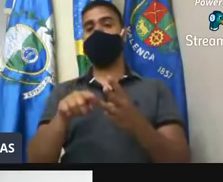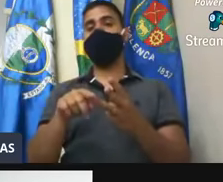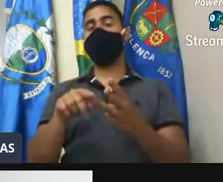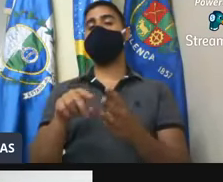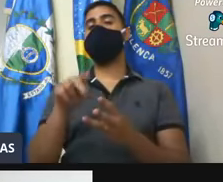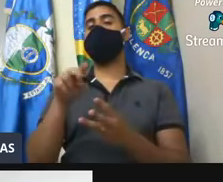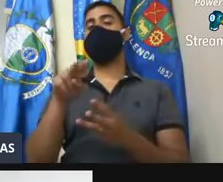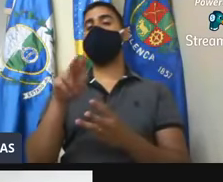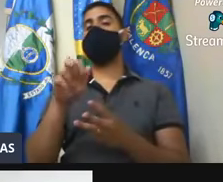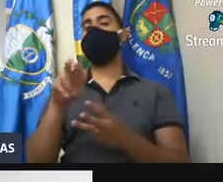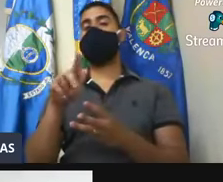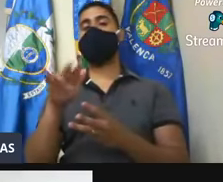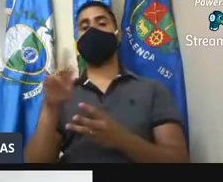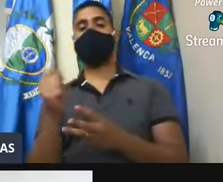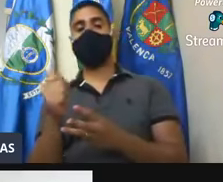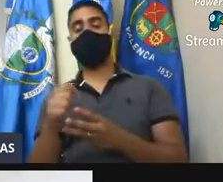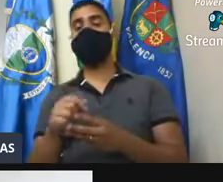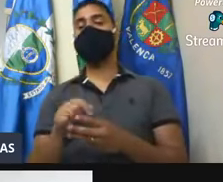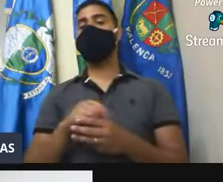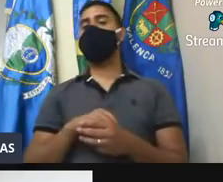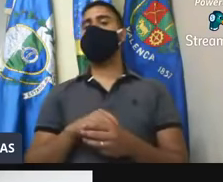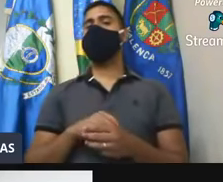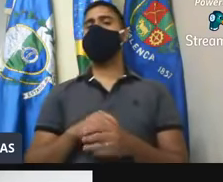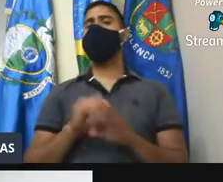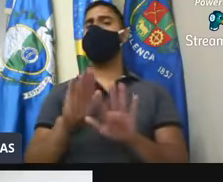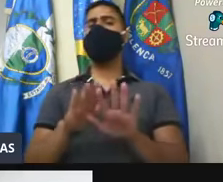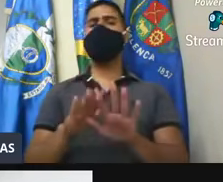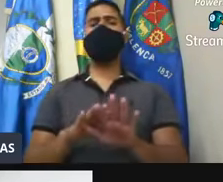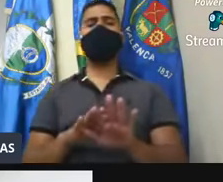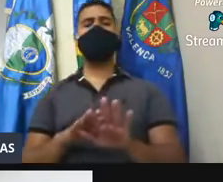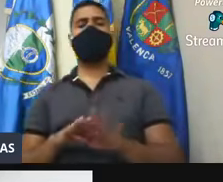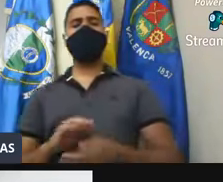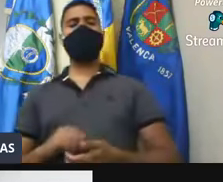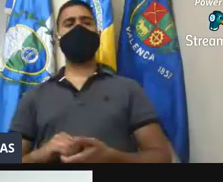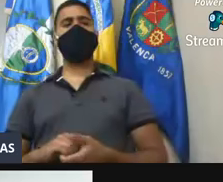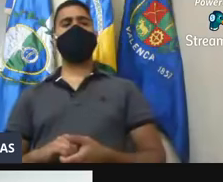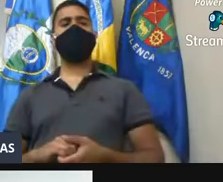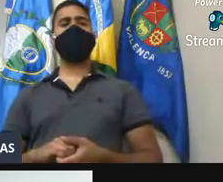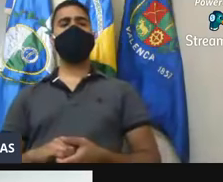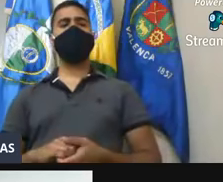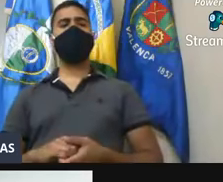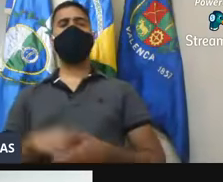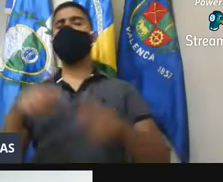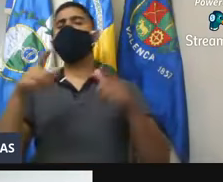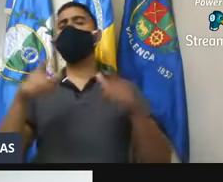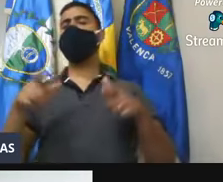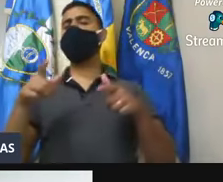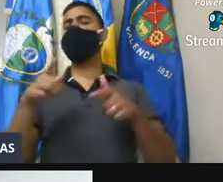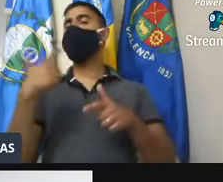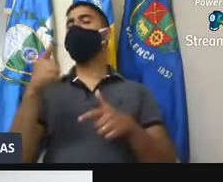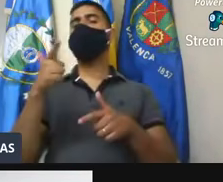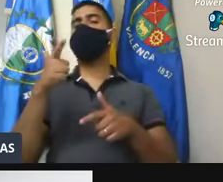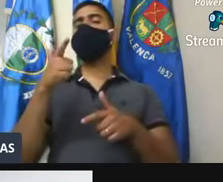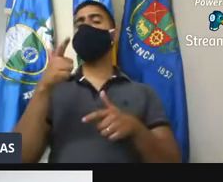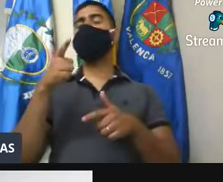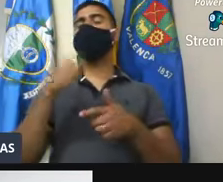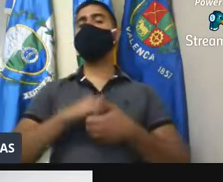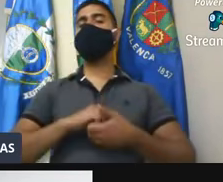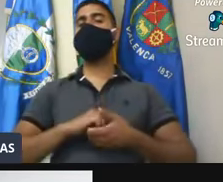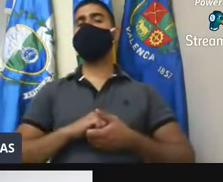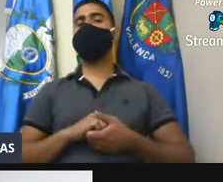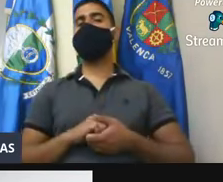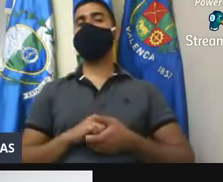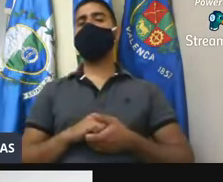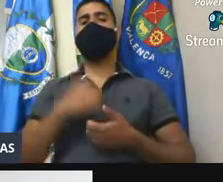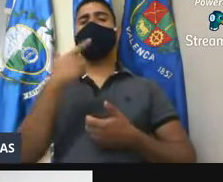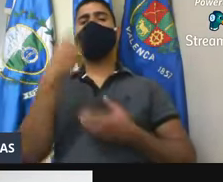nós temos uma estação, mas como não, ela não funciona porque não tem o esgoto que chega, não, não